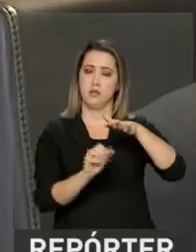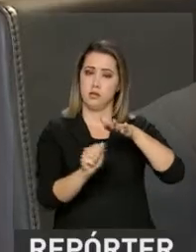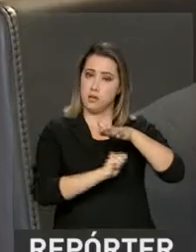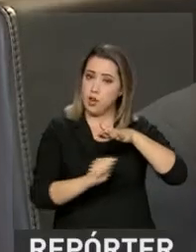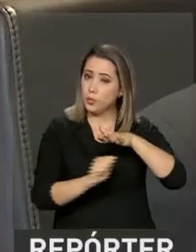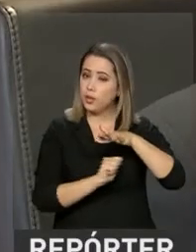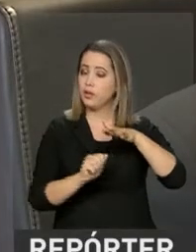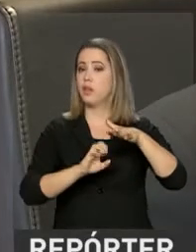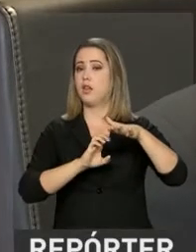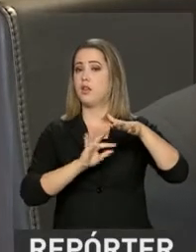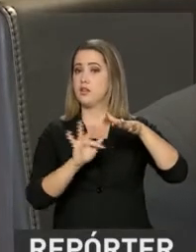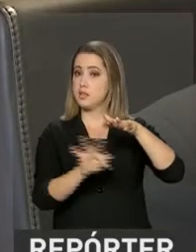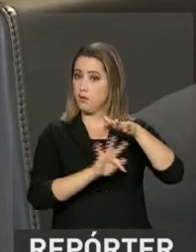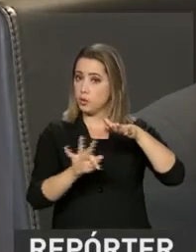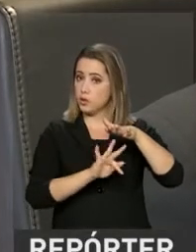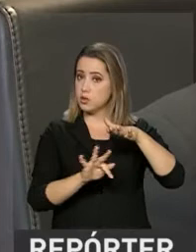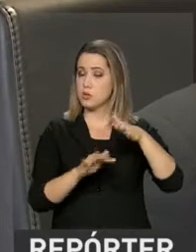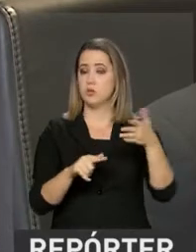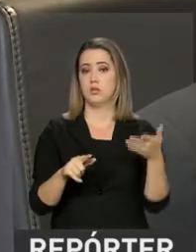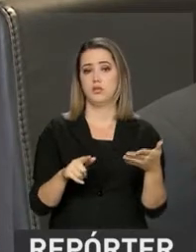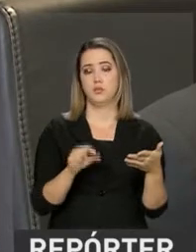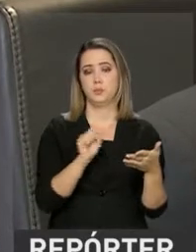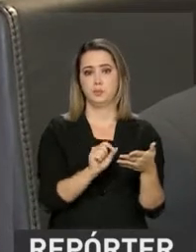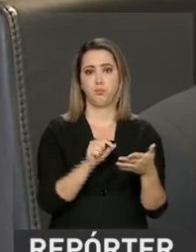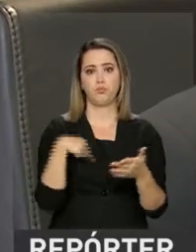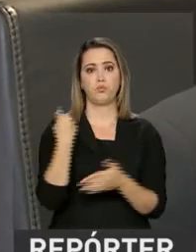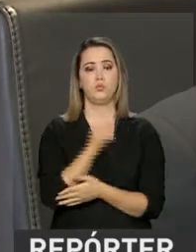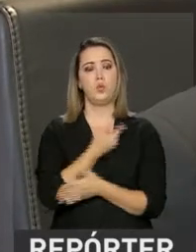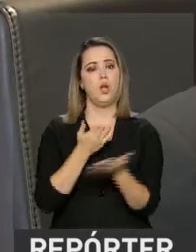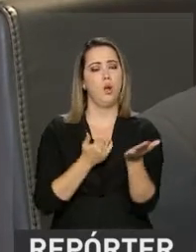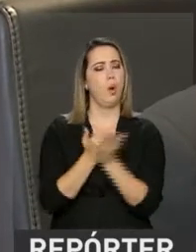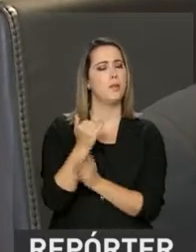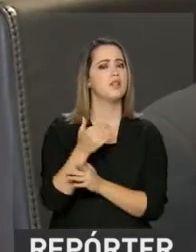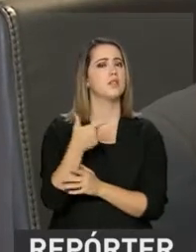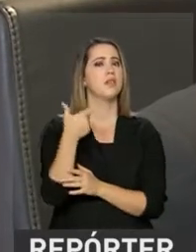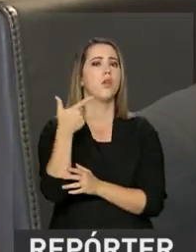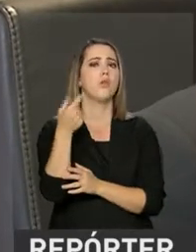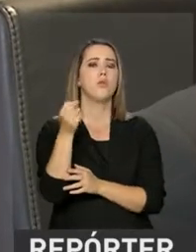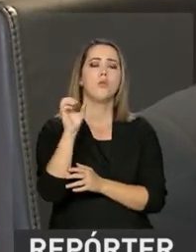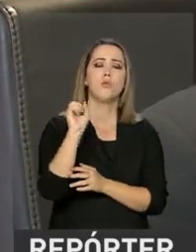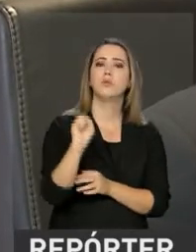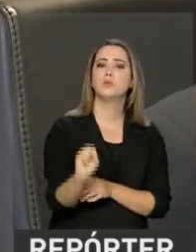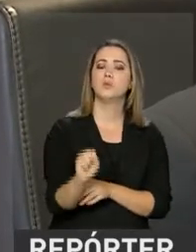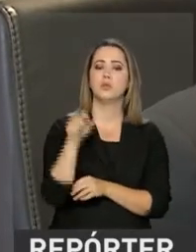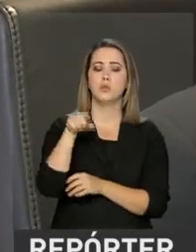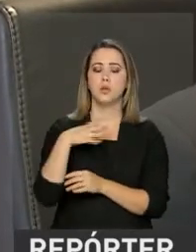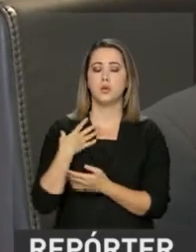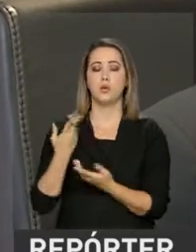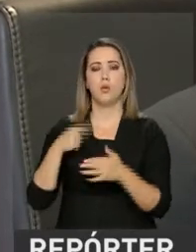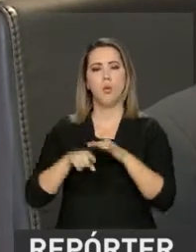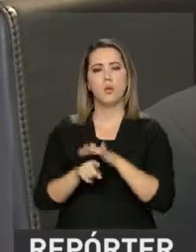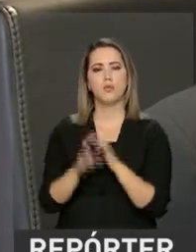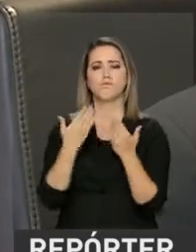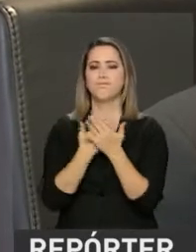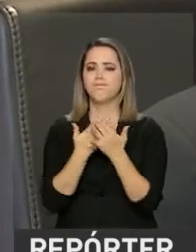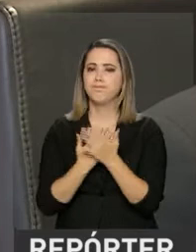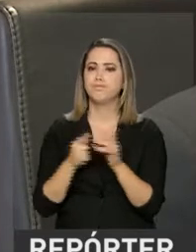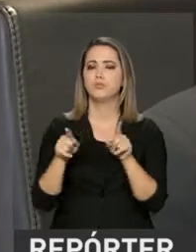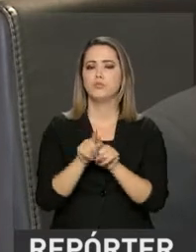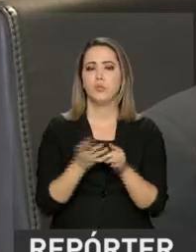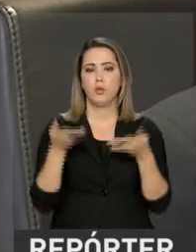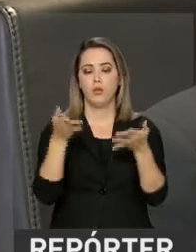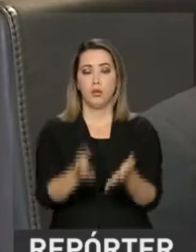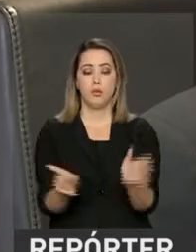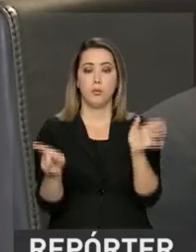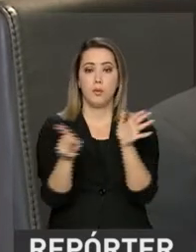Ao longo de 2018, nós iremos aprofundar os nossos estudos, agora com a perspectiva de levar este modelo também para a